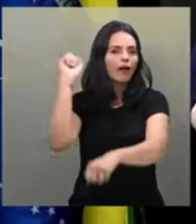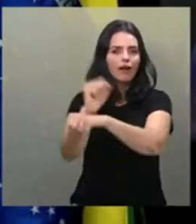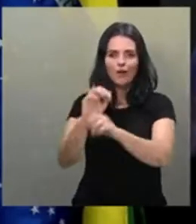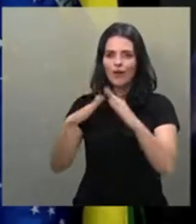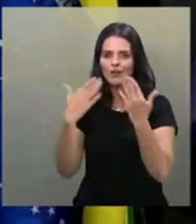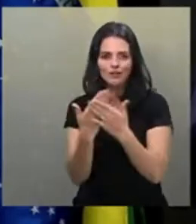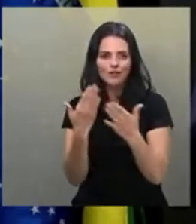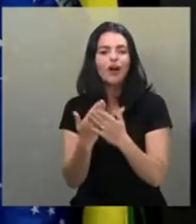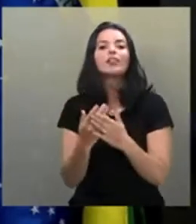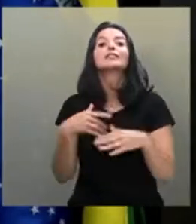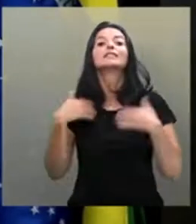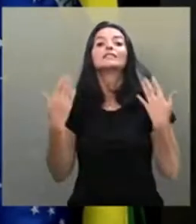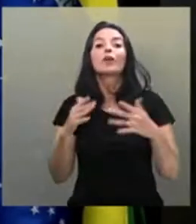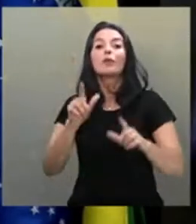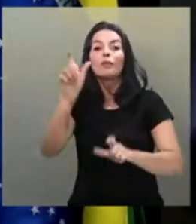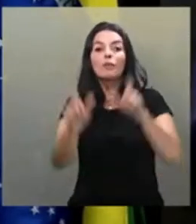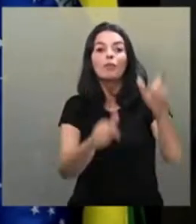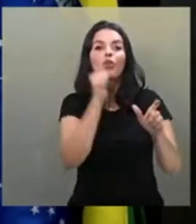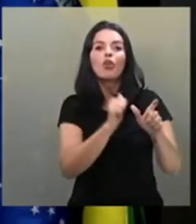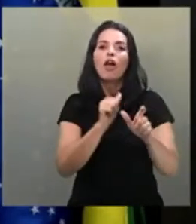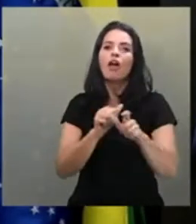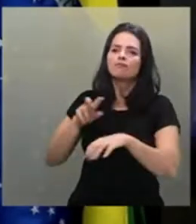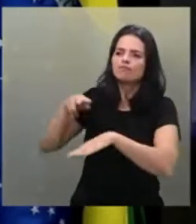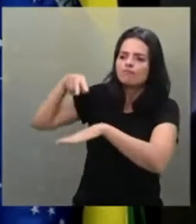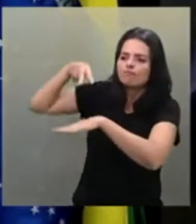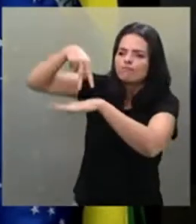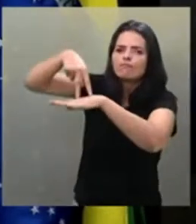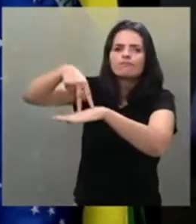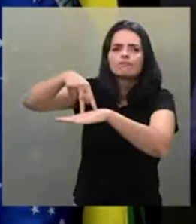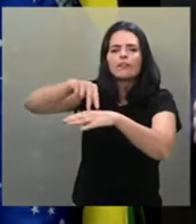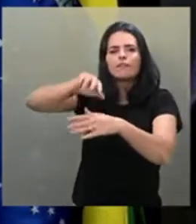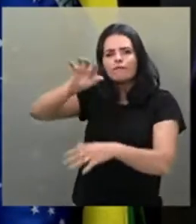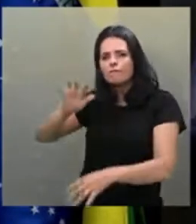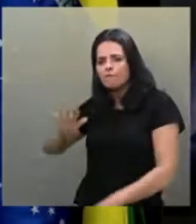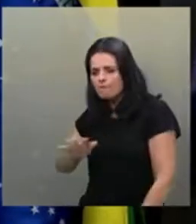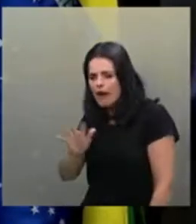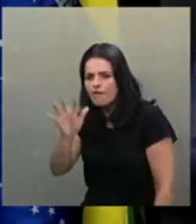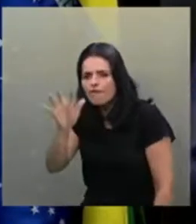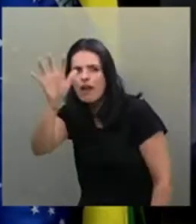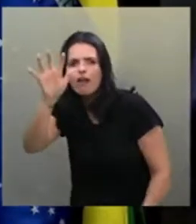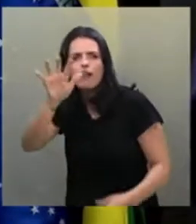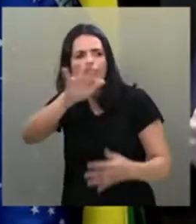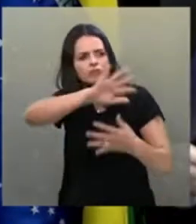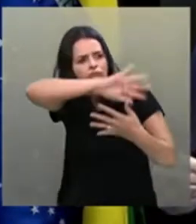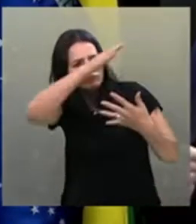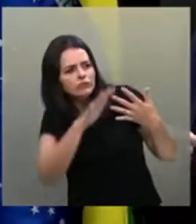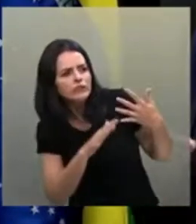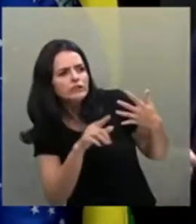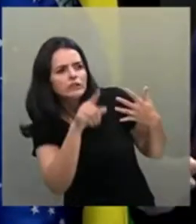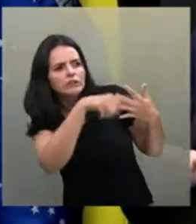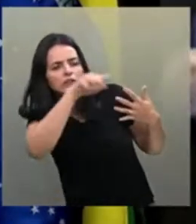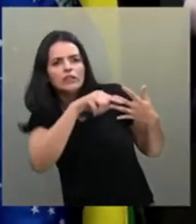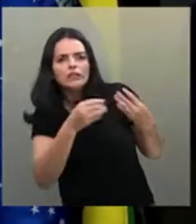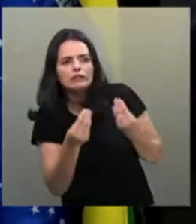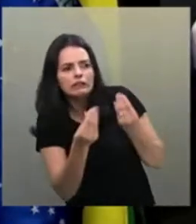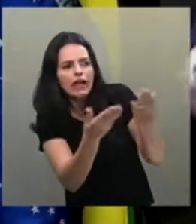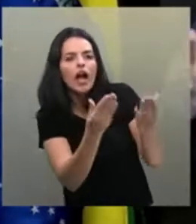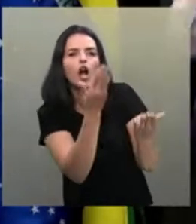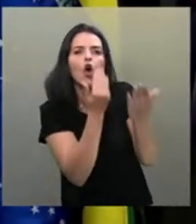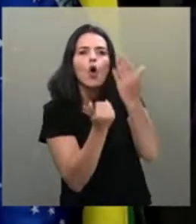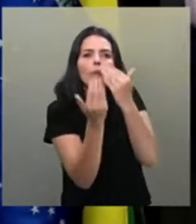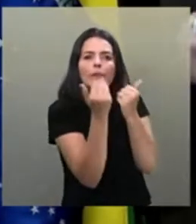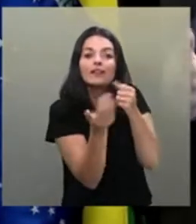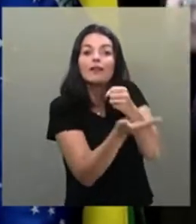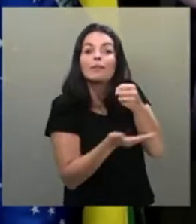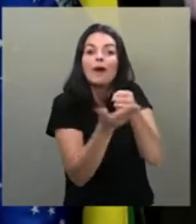mulheres que foram lá nas favelas, nas comunidades, atender e levar cesta básica a quem mais precisa. E foram as